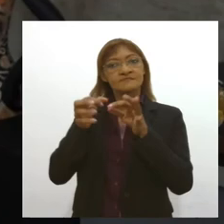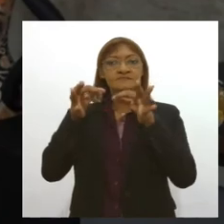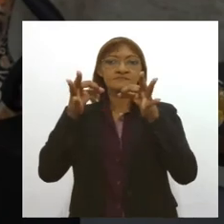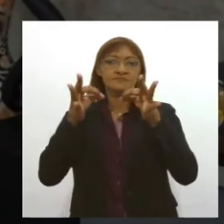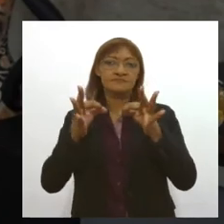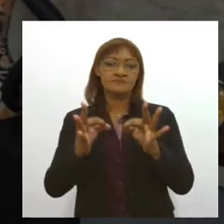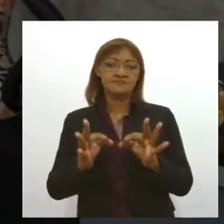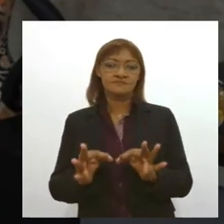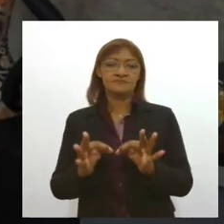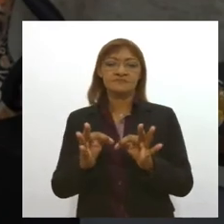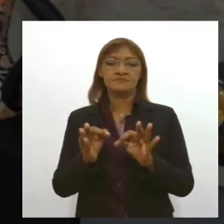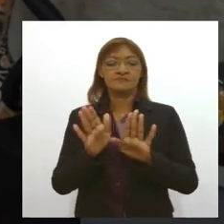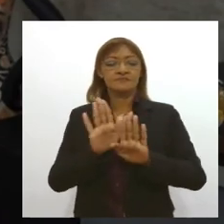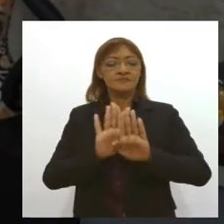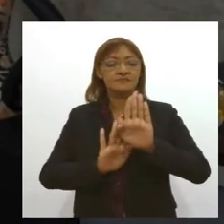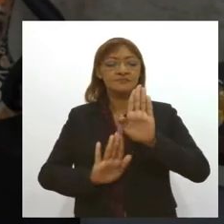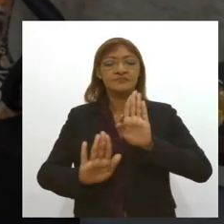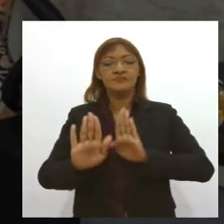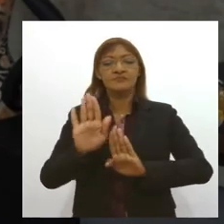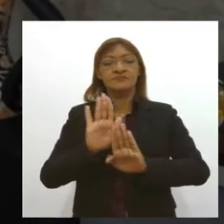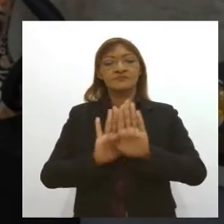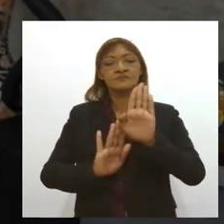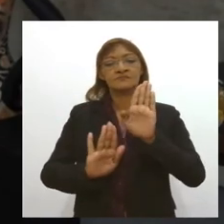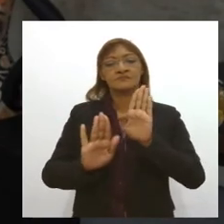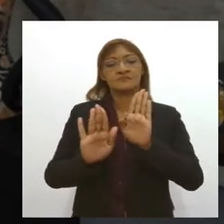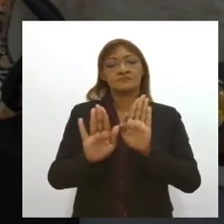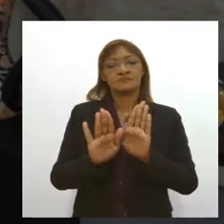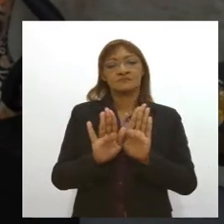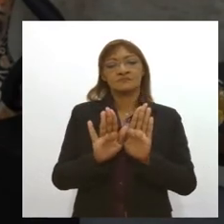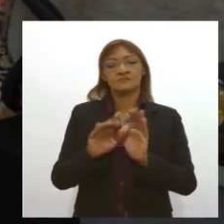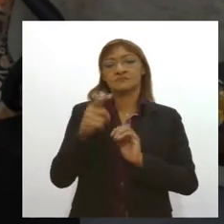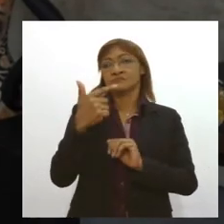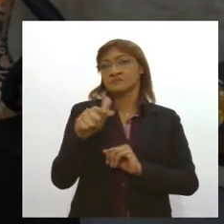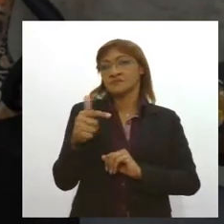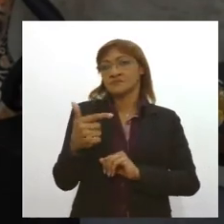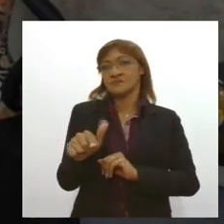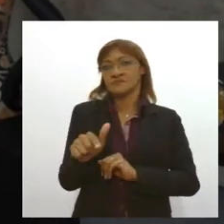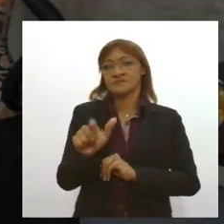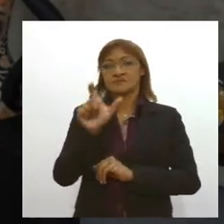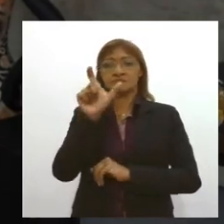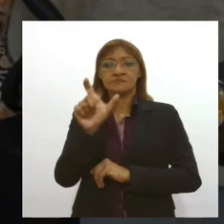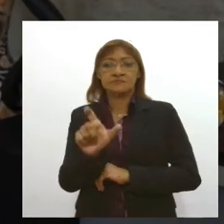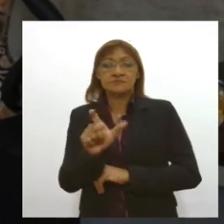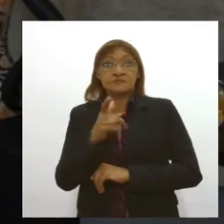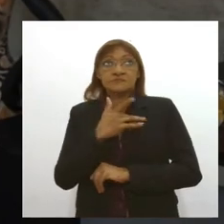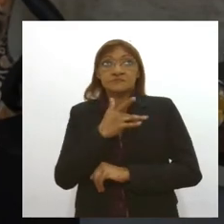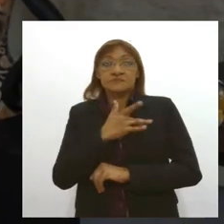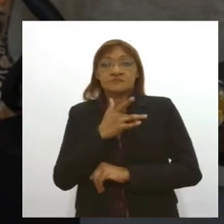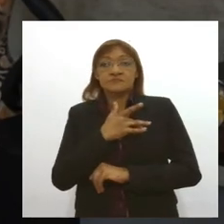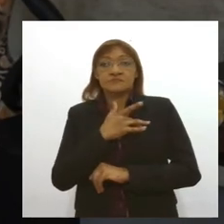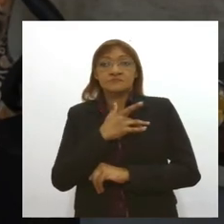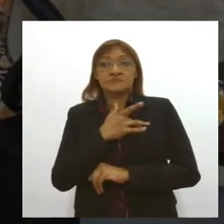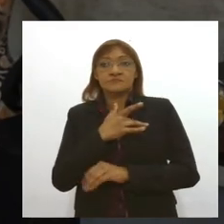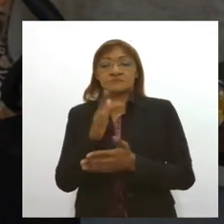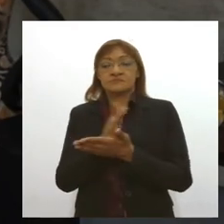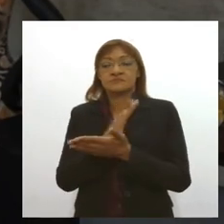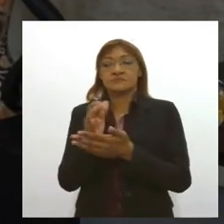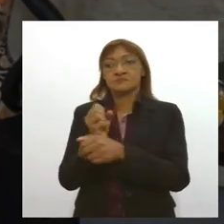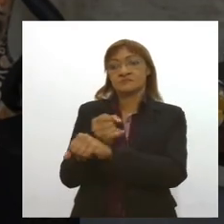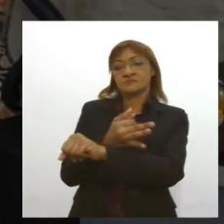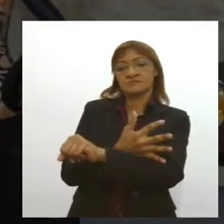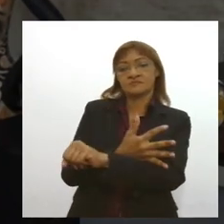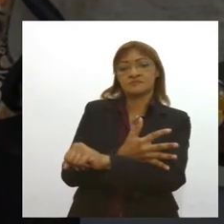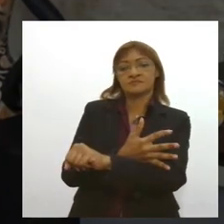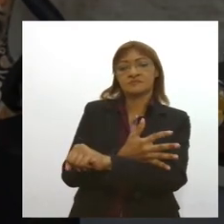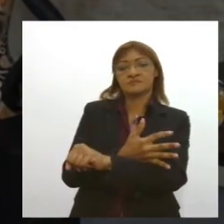mais cuidadosa para que não me lindre aquelas pessoas que são mais emocionais do que lógicas é preciso